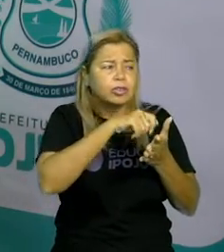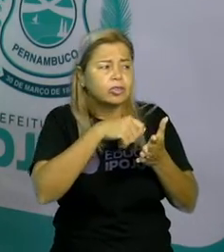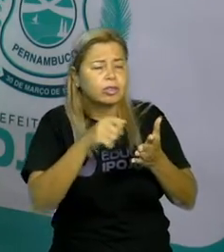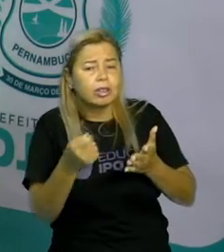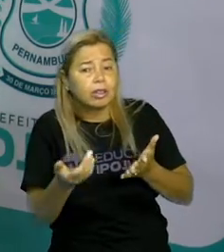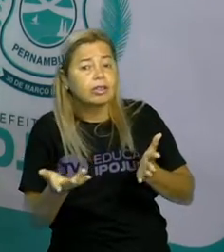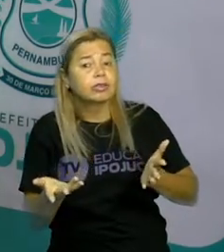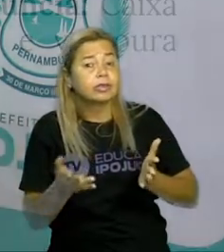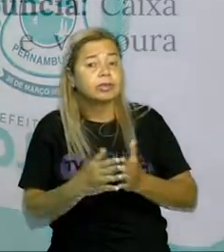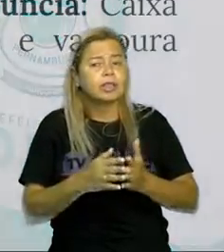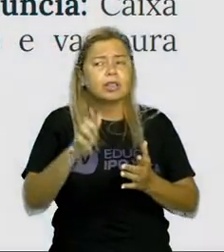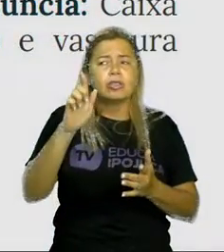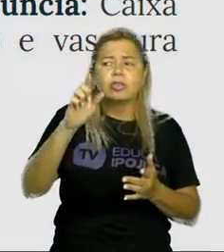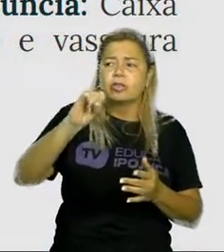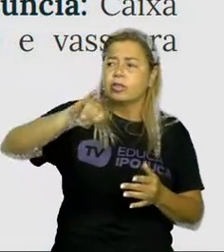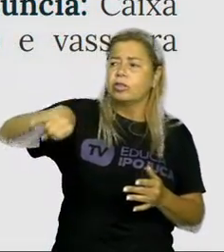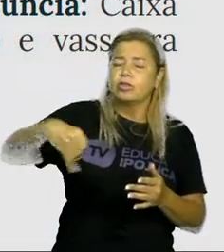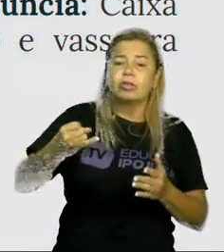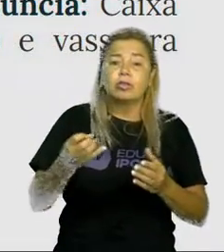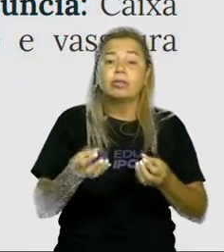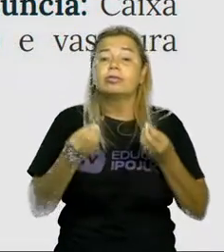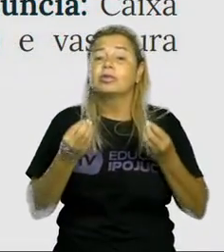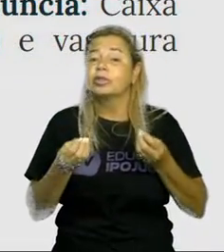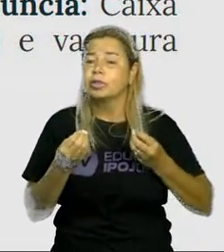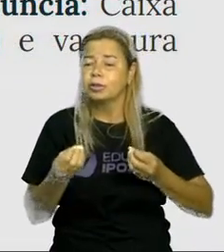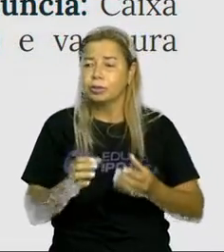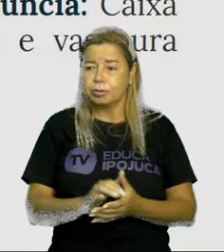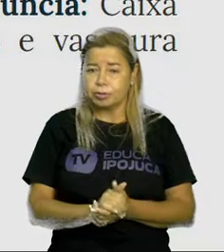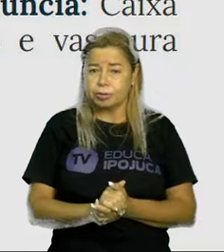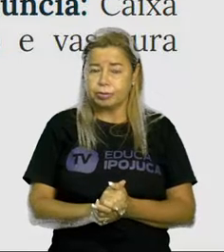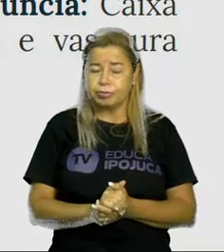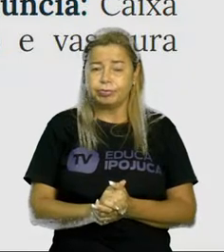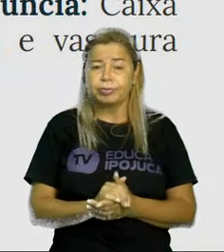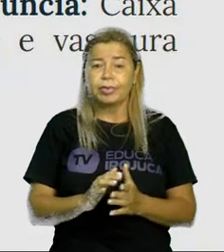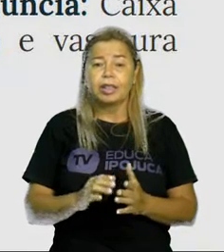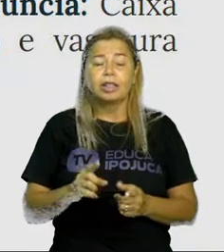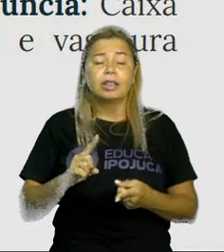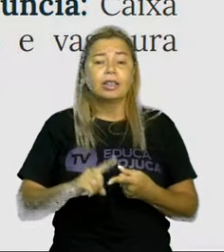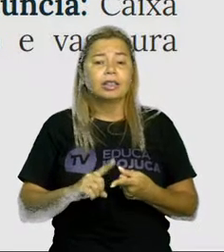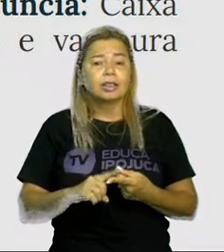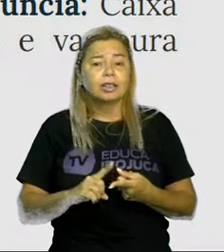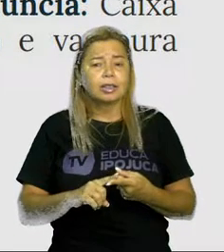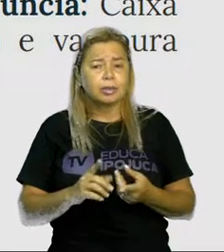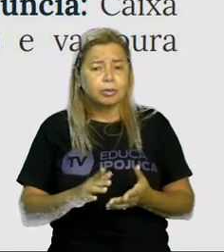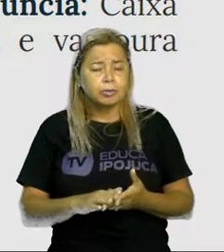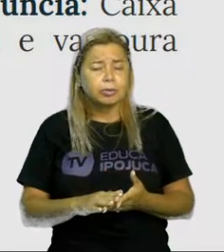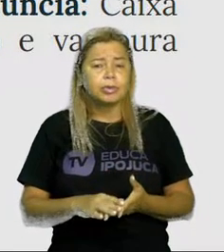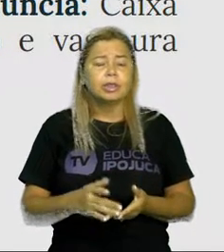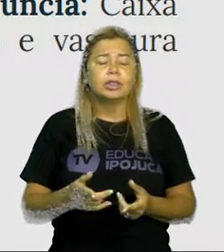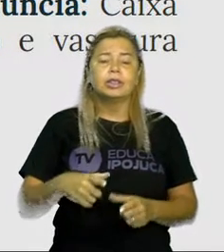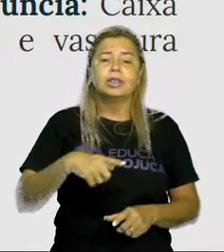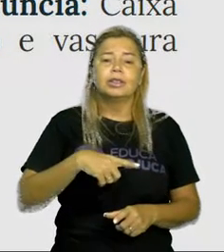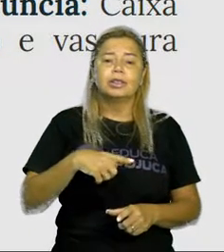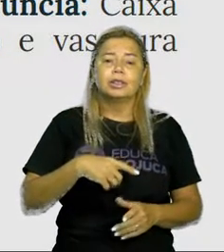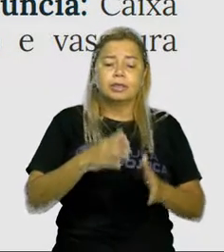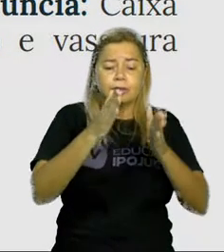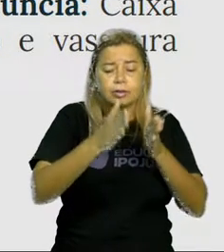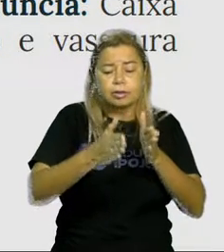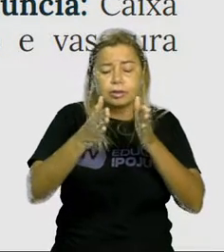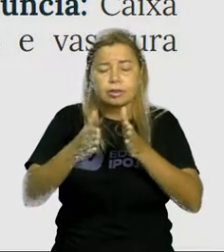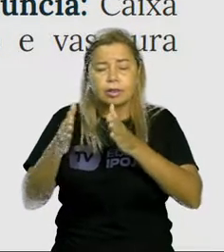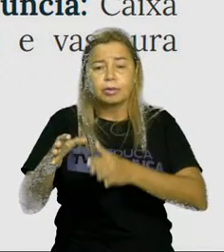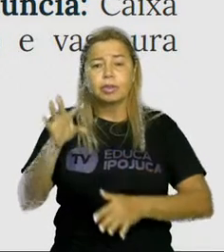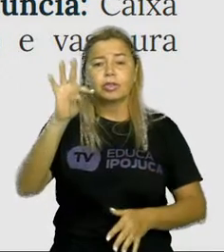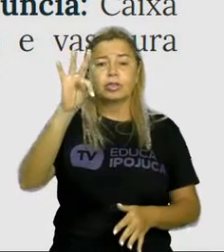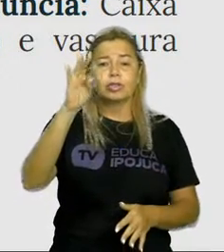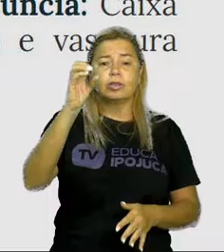agora? Agora, com a disputa entre o I e o E, o O e o U, as sílabas tônicas que não estão